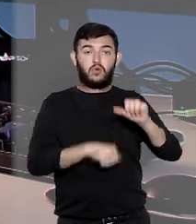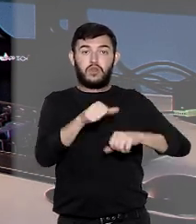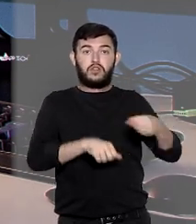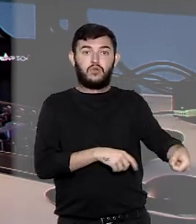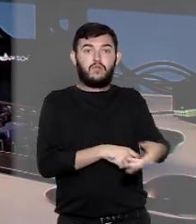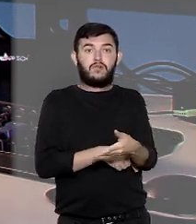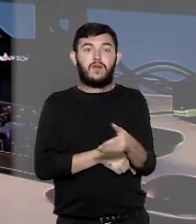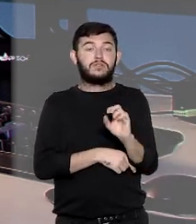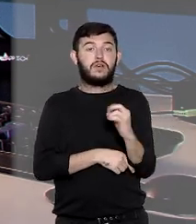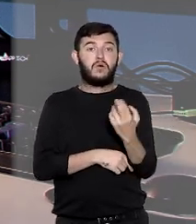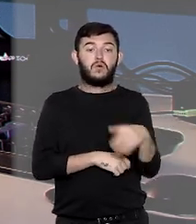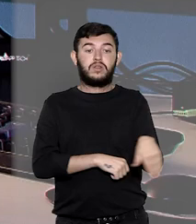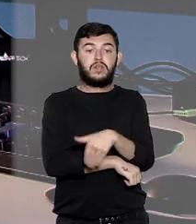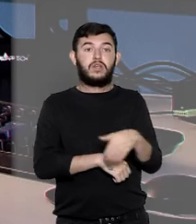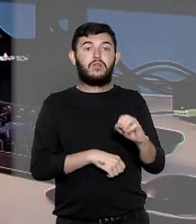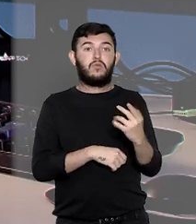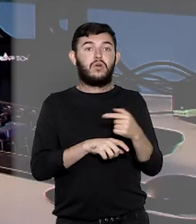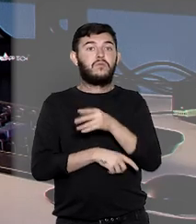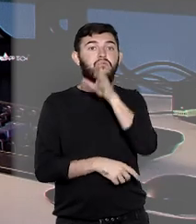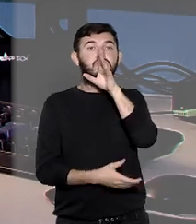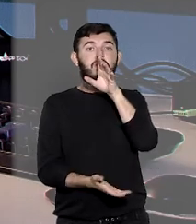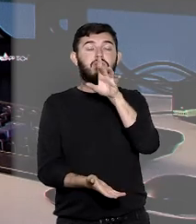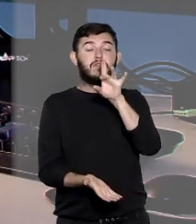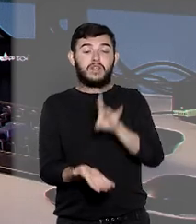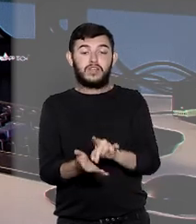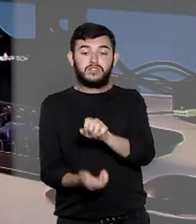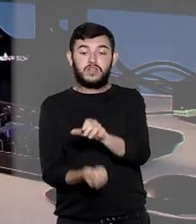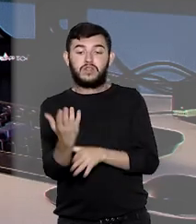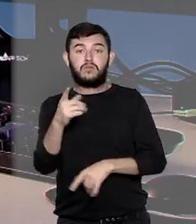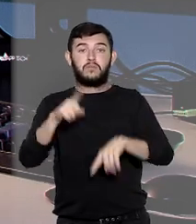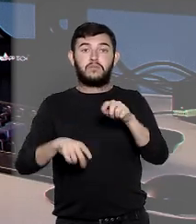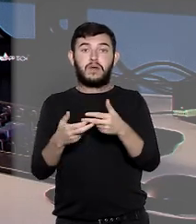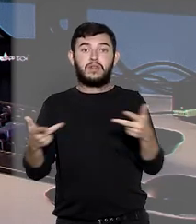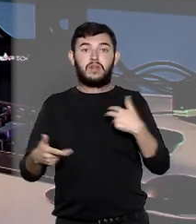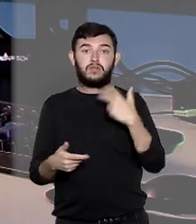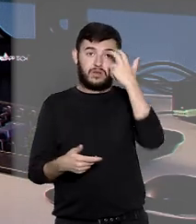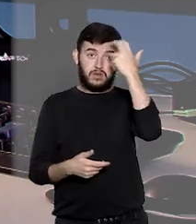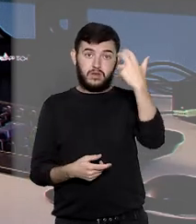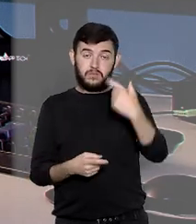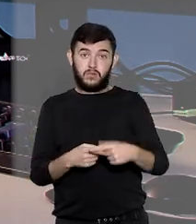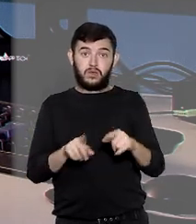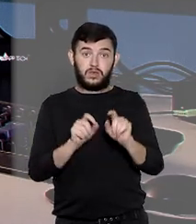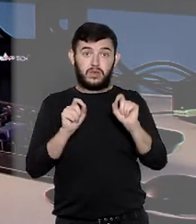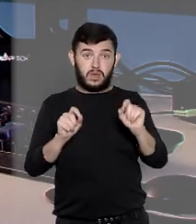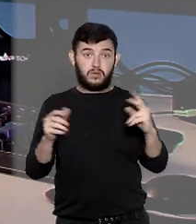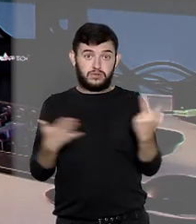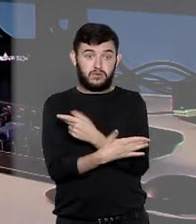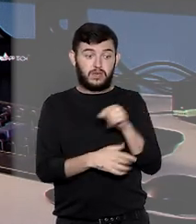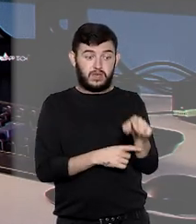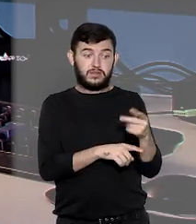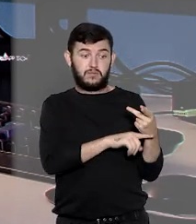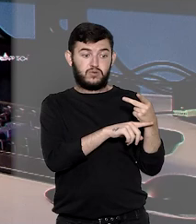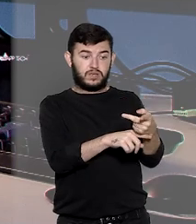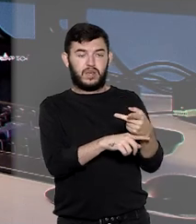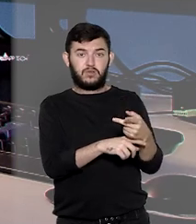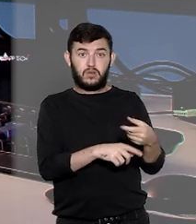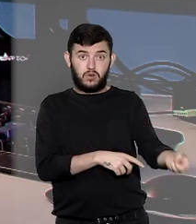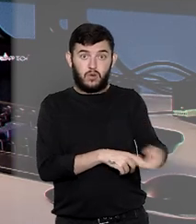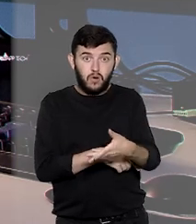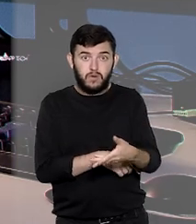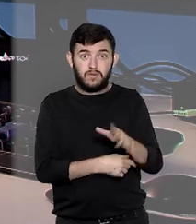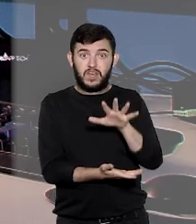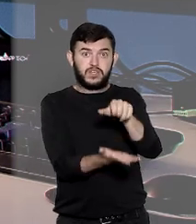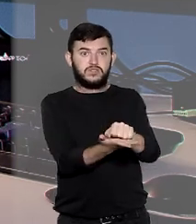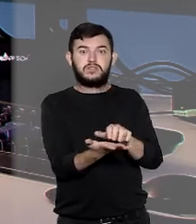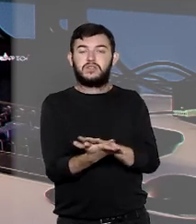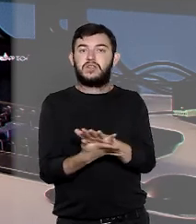mereça o reconhecimento como criação intelectual, já que um buscador em formato de círculo não é algo inédito, além de